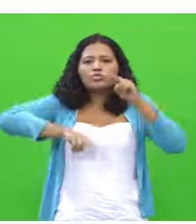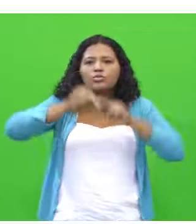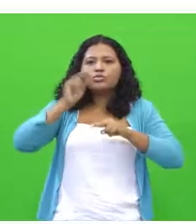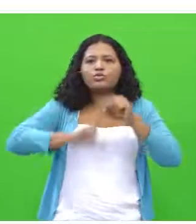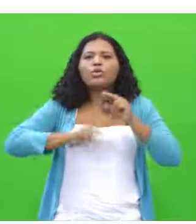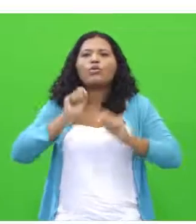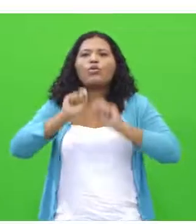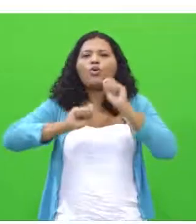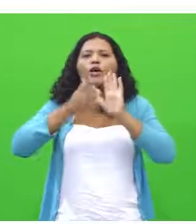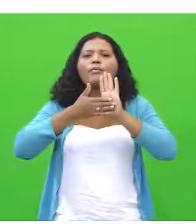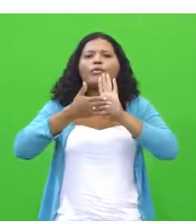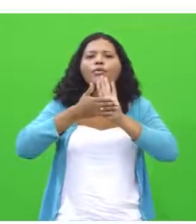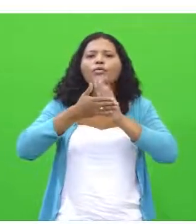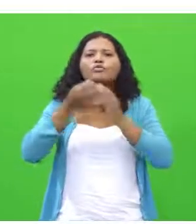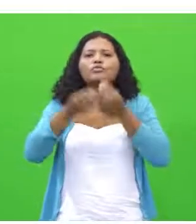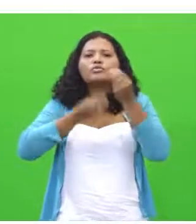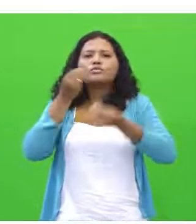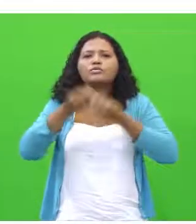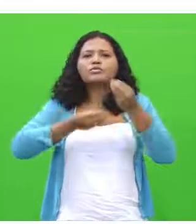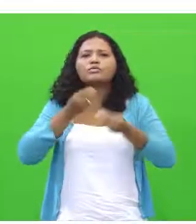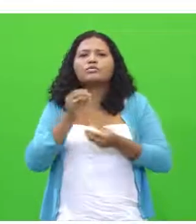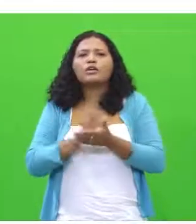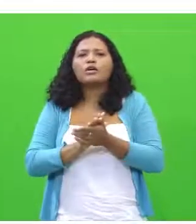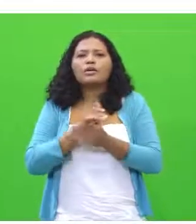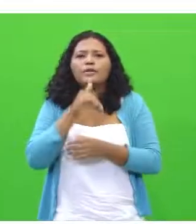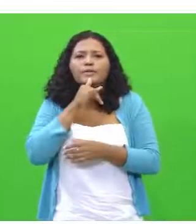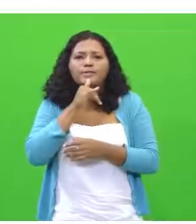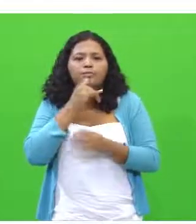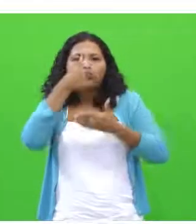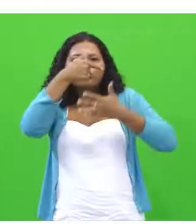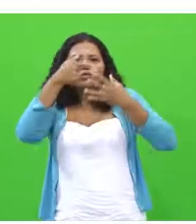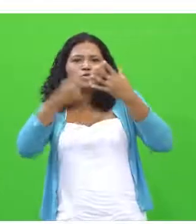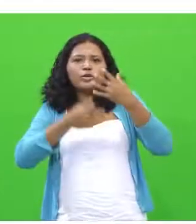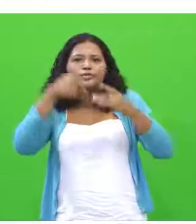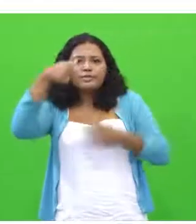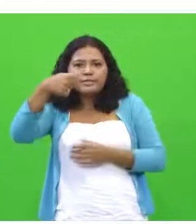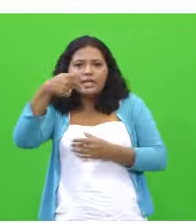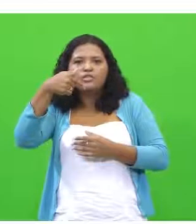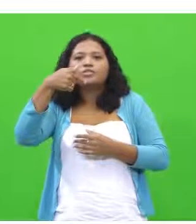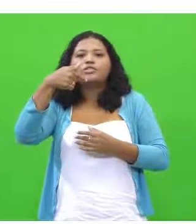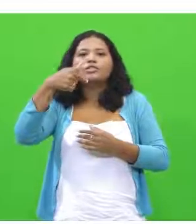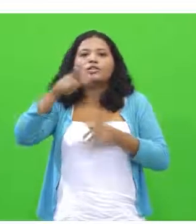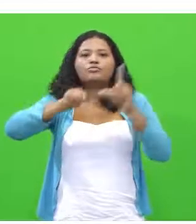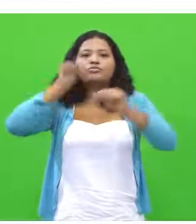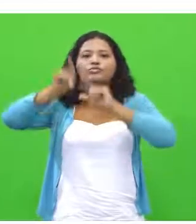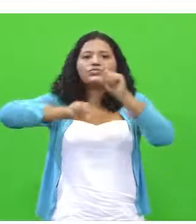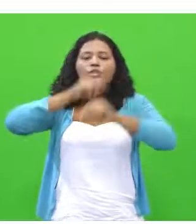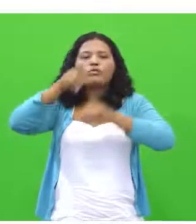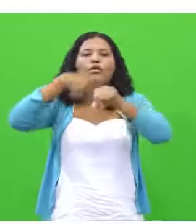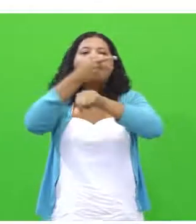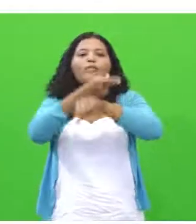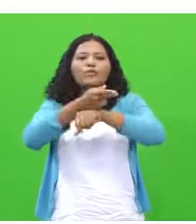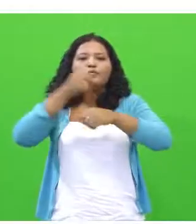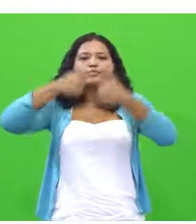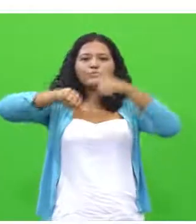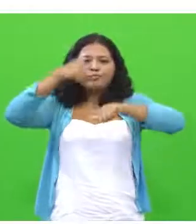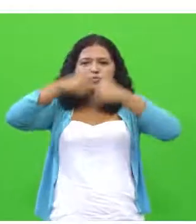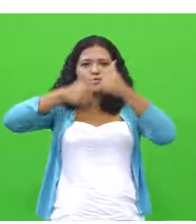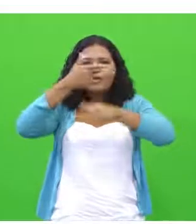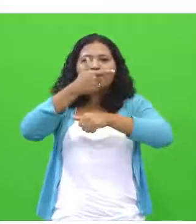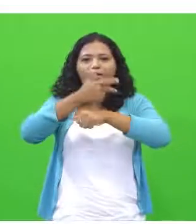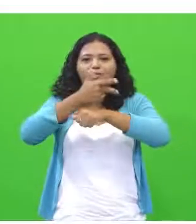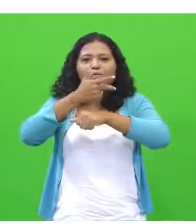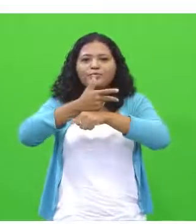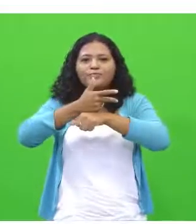proposta? Os que forem selecionados serão sete selecionados. Nós vamos analisar aqui na nossa segunda aula, sobre a competência